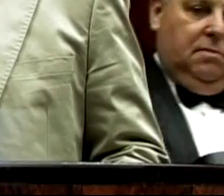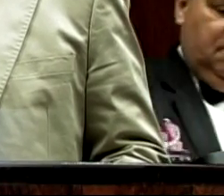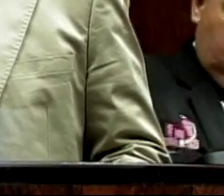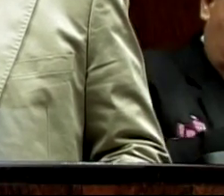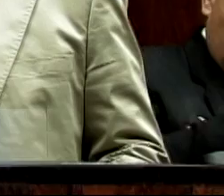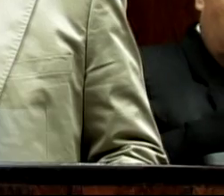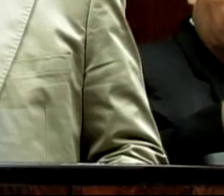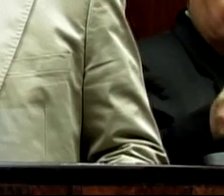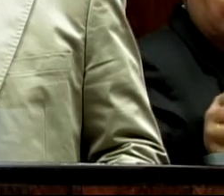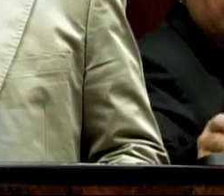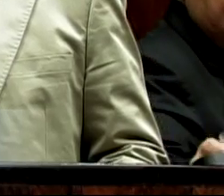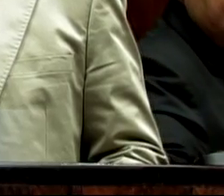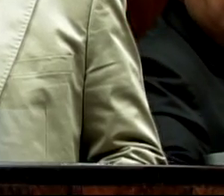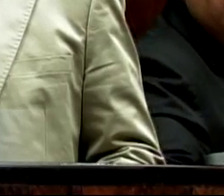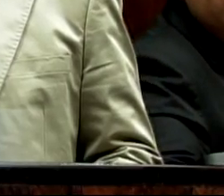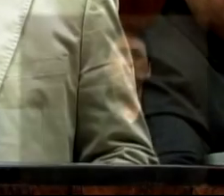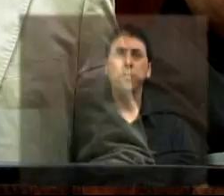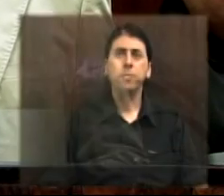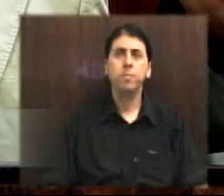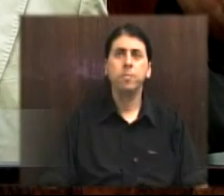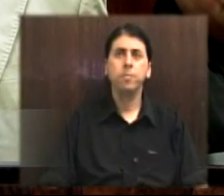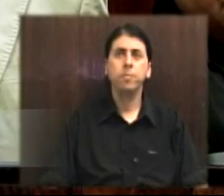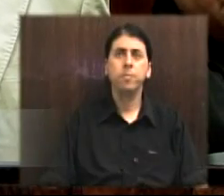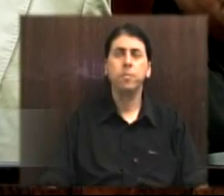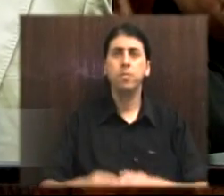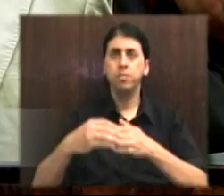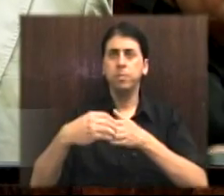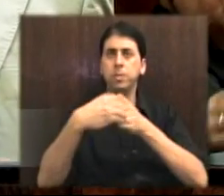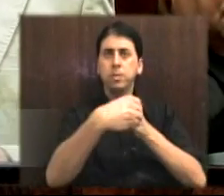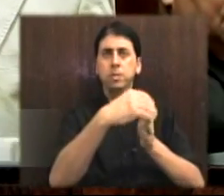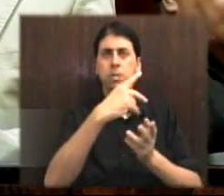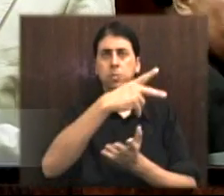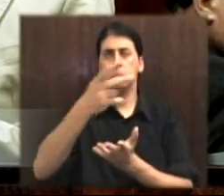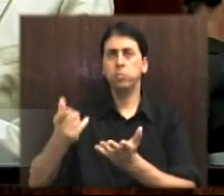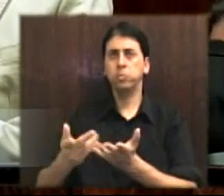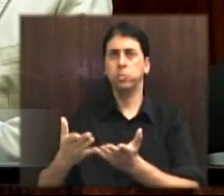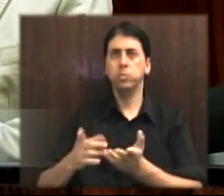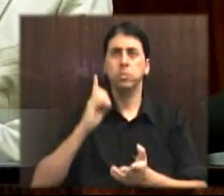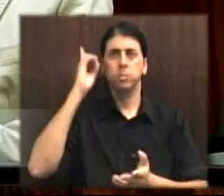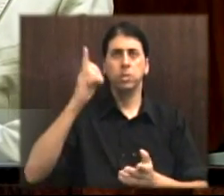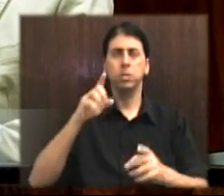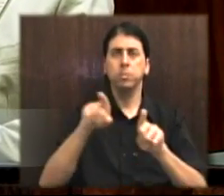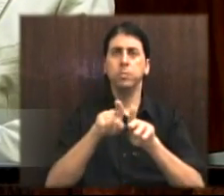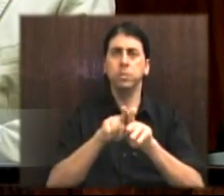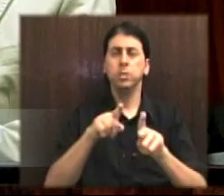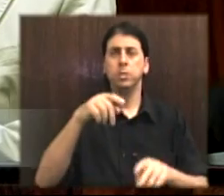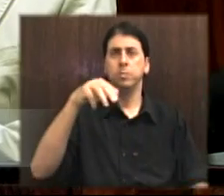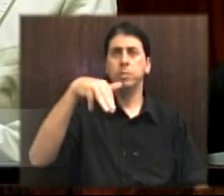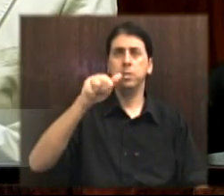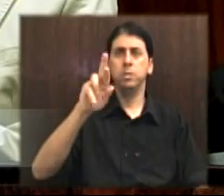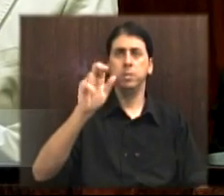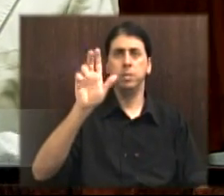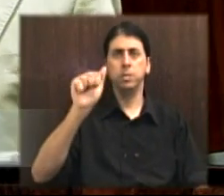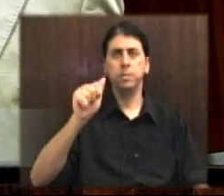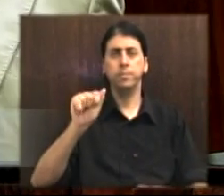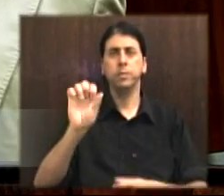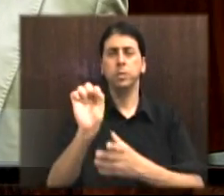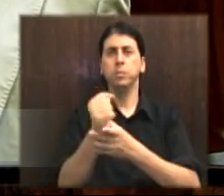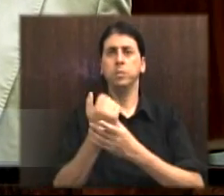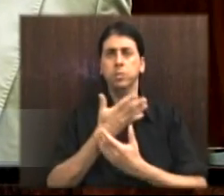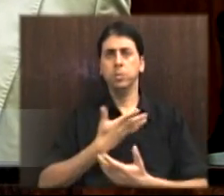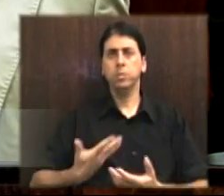Arnec Maria, professor Carlos Alexandre Neto, também a organizadora